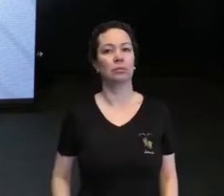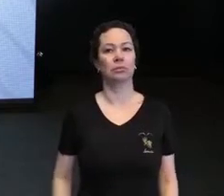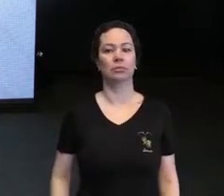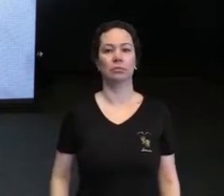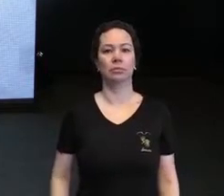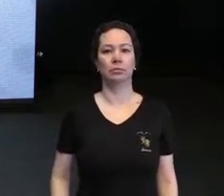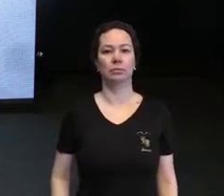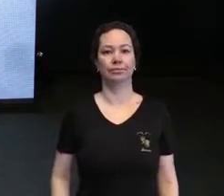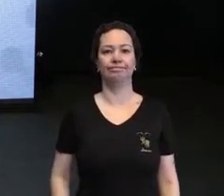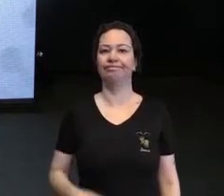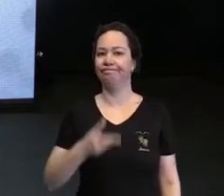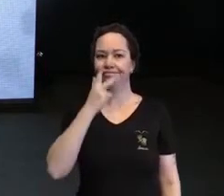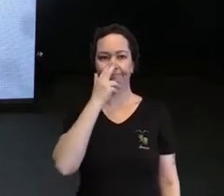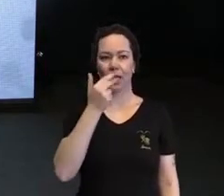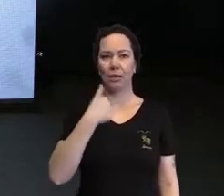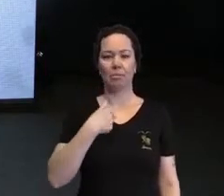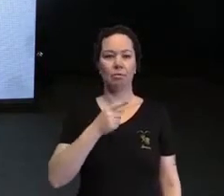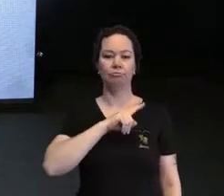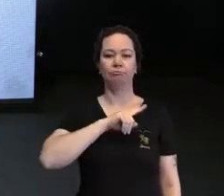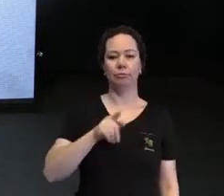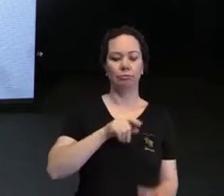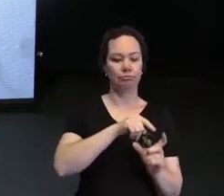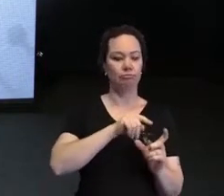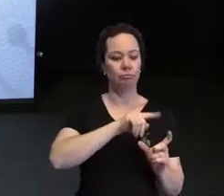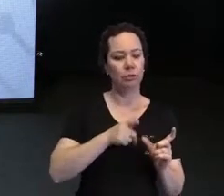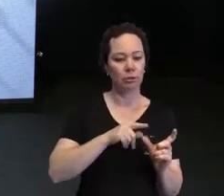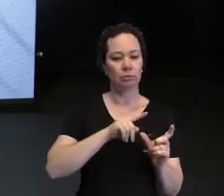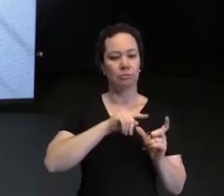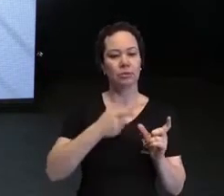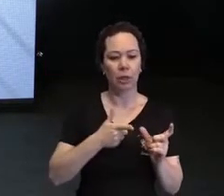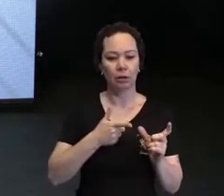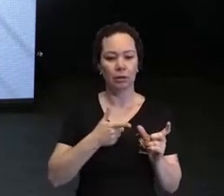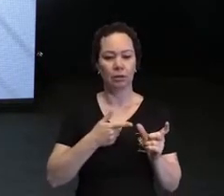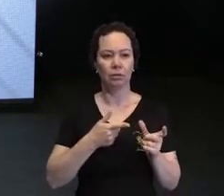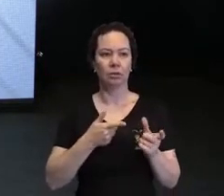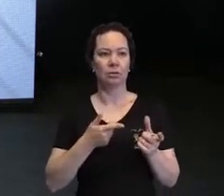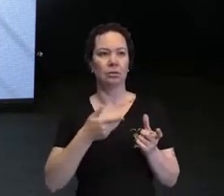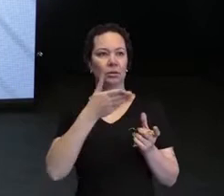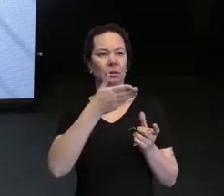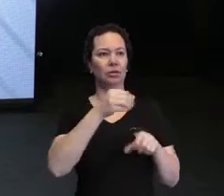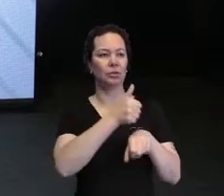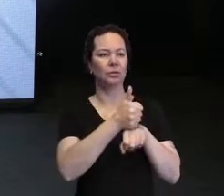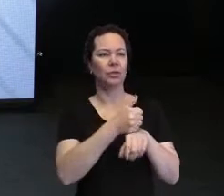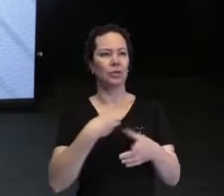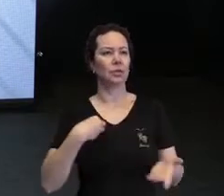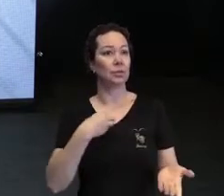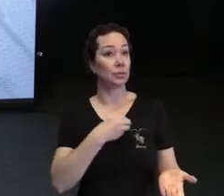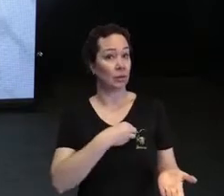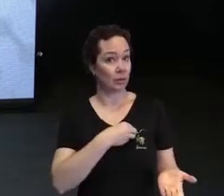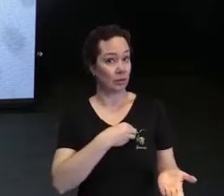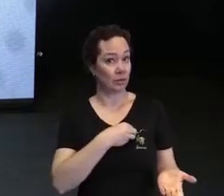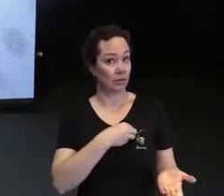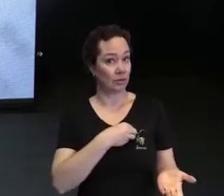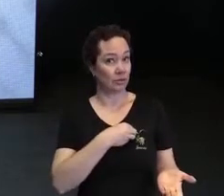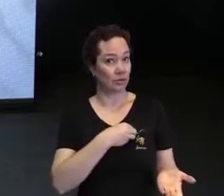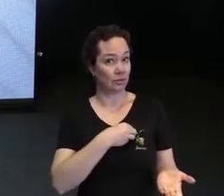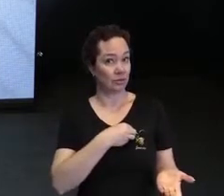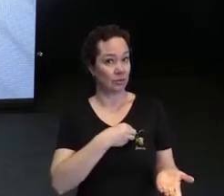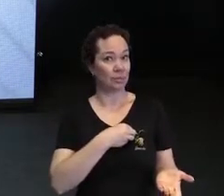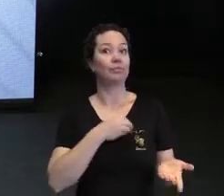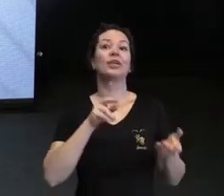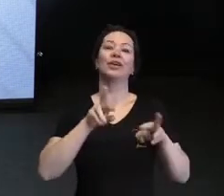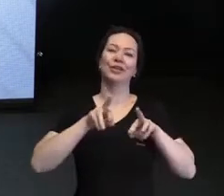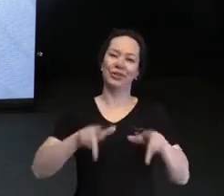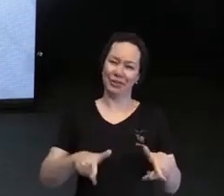Mais um não. Mais um não, dessa vez, de um profissional médico bastante diferente do doutor